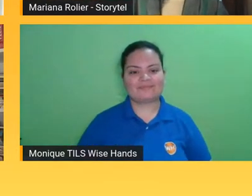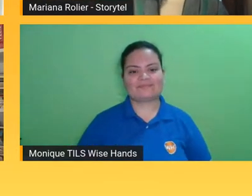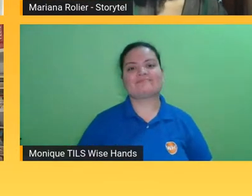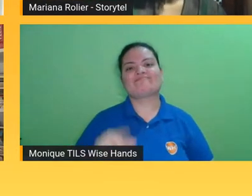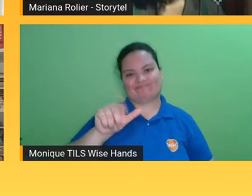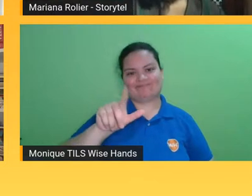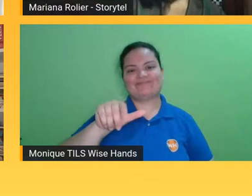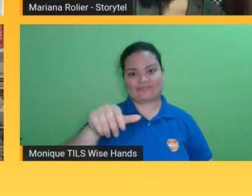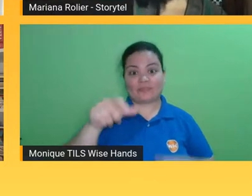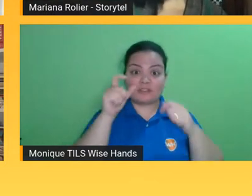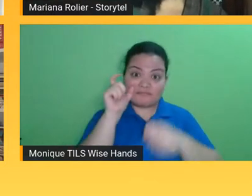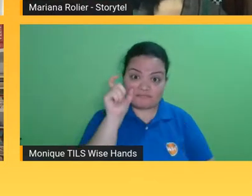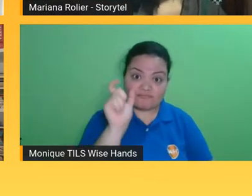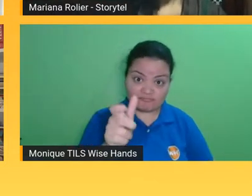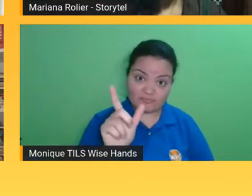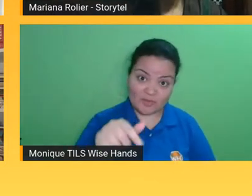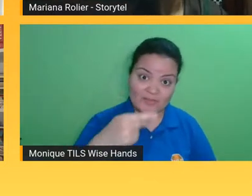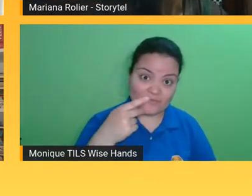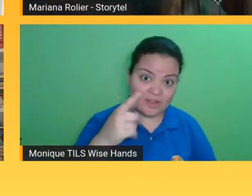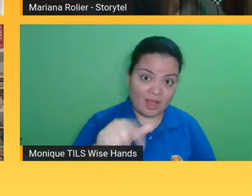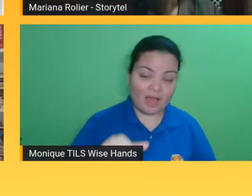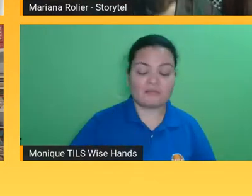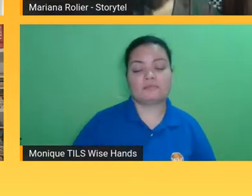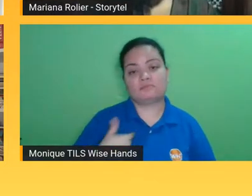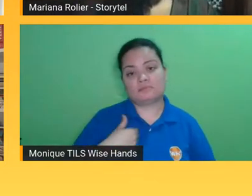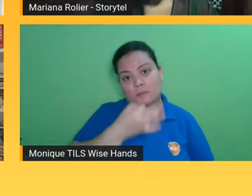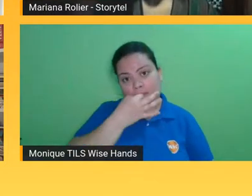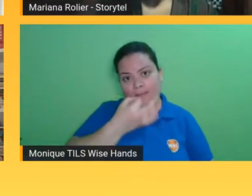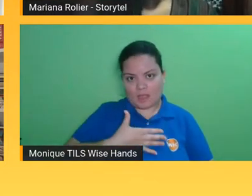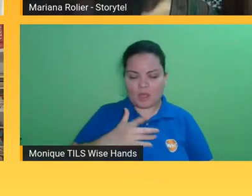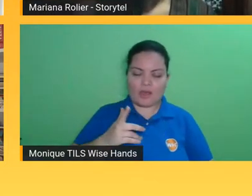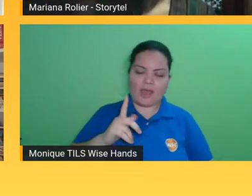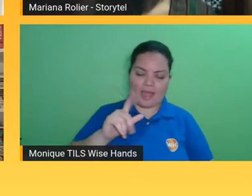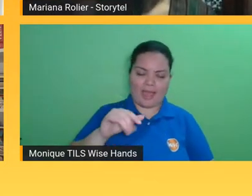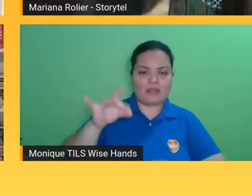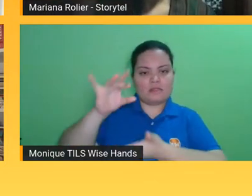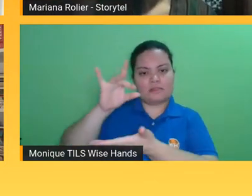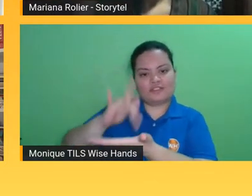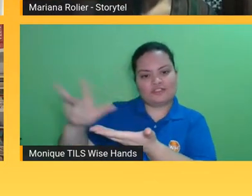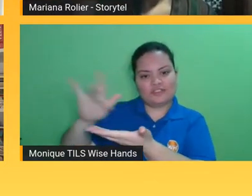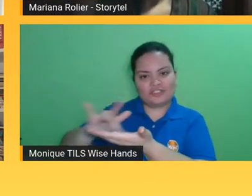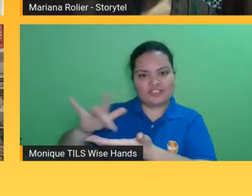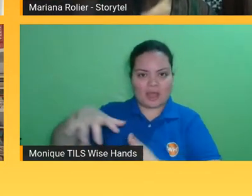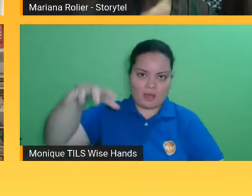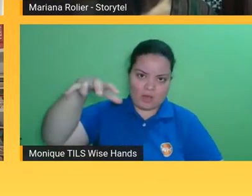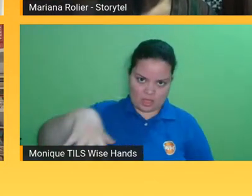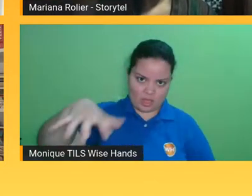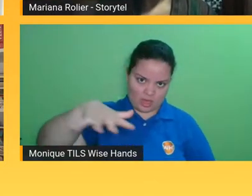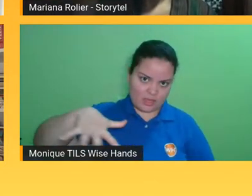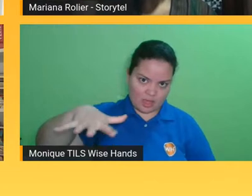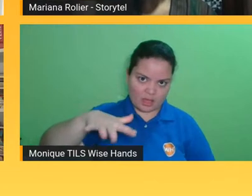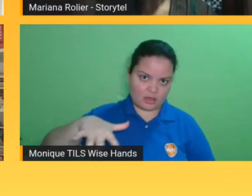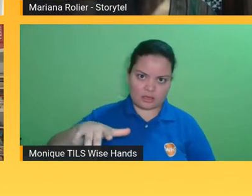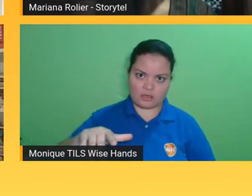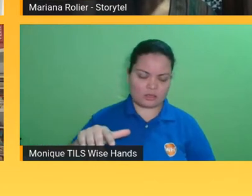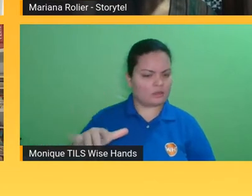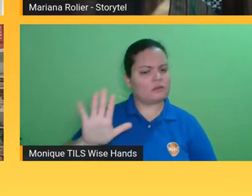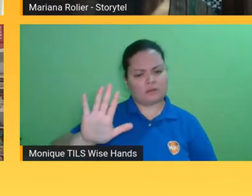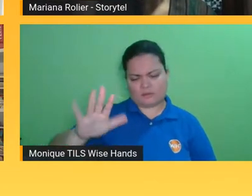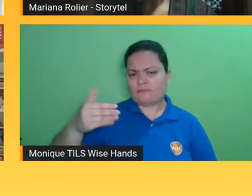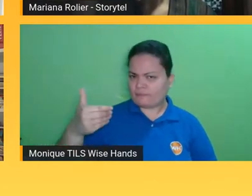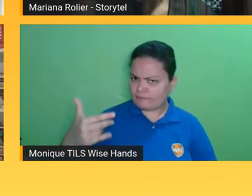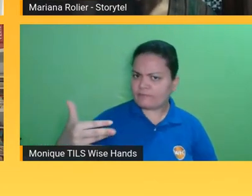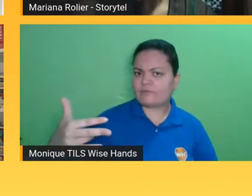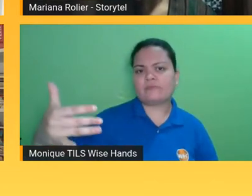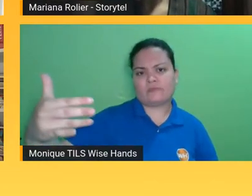eu acho eu acho que o digital ele fica ele permanece ele ele vai ele vai